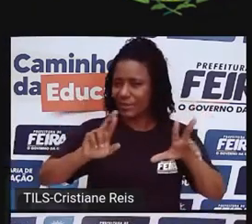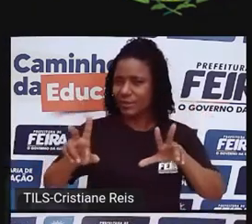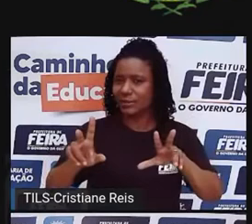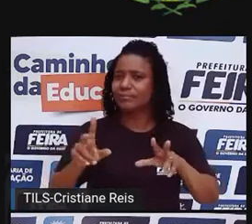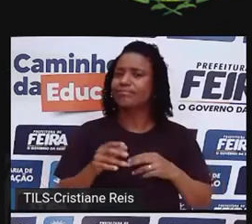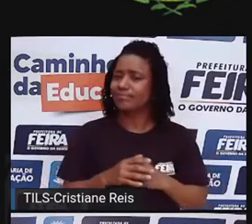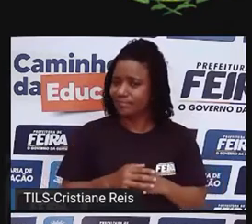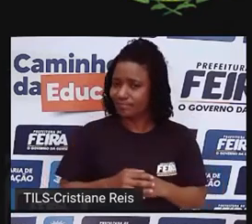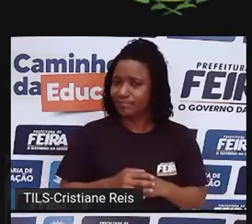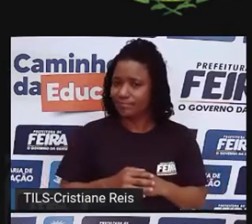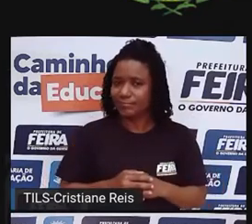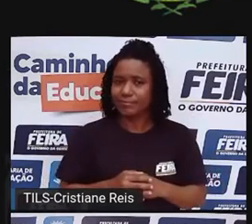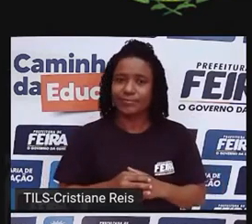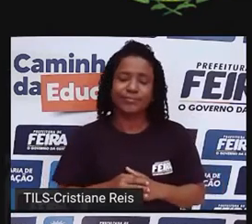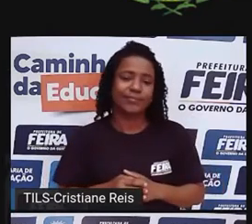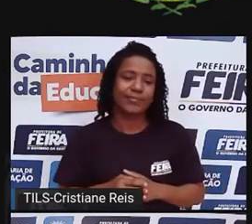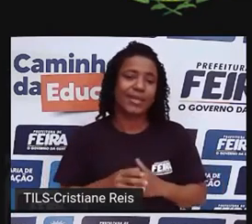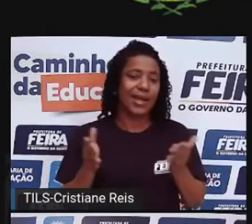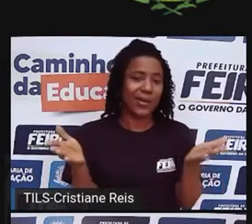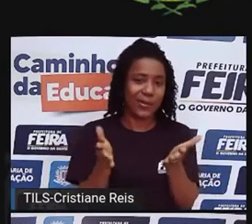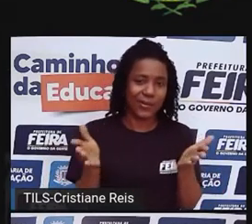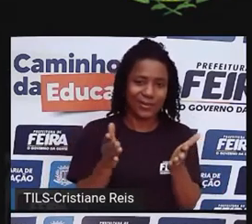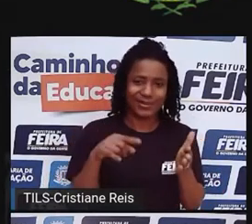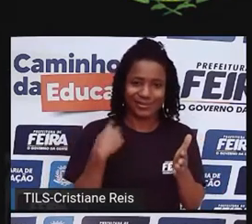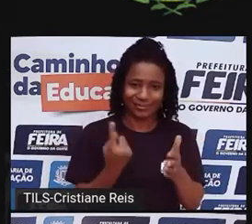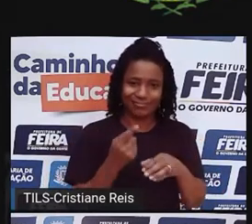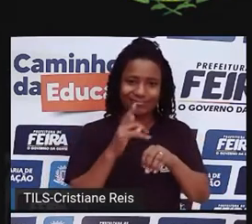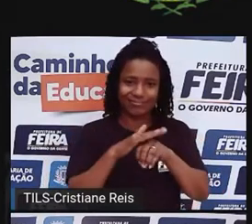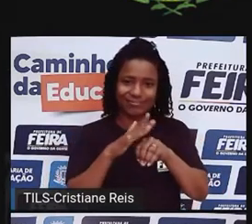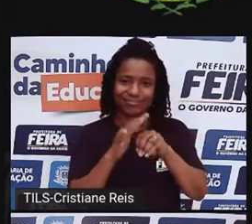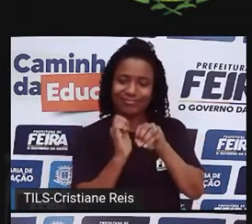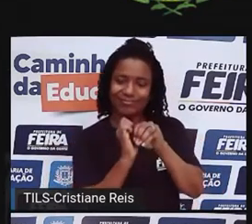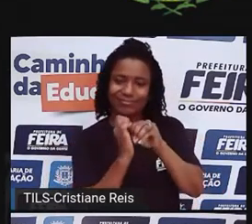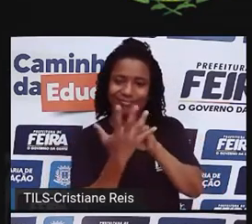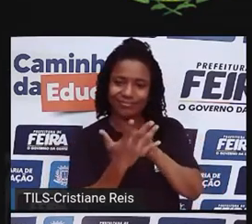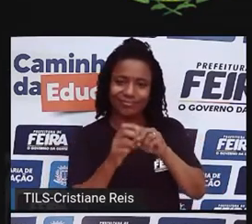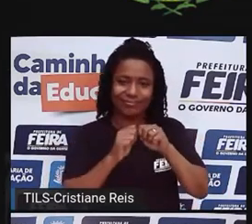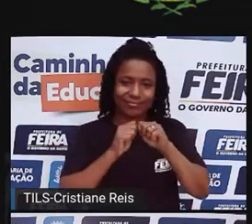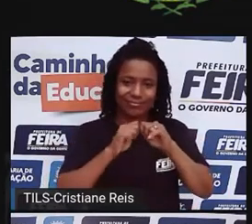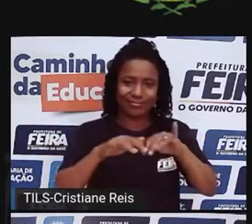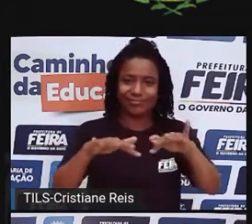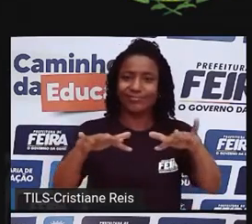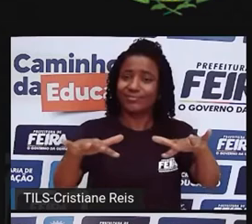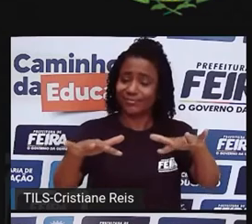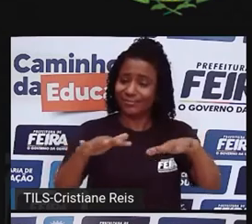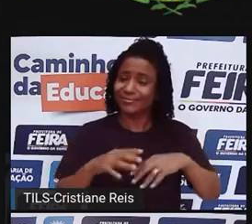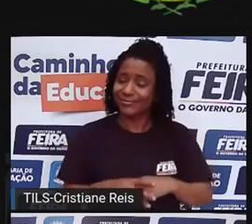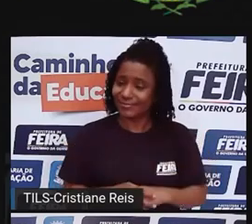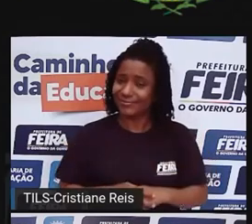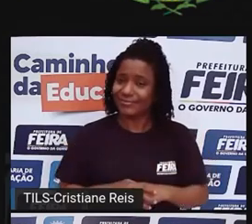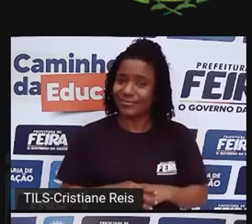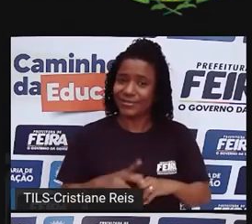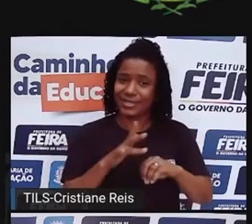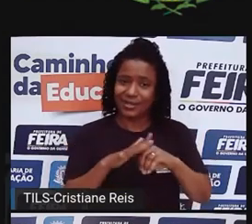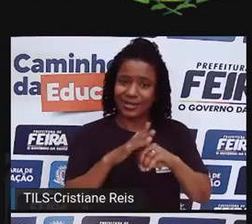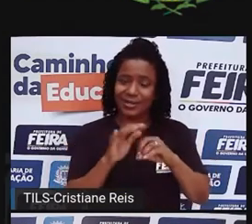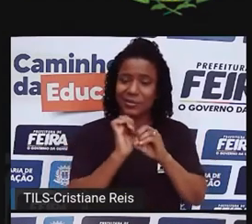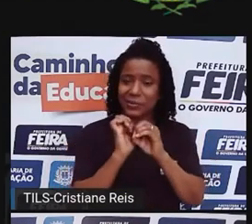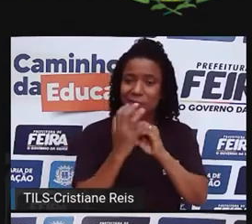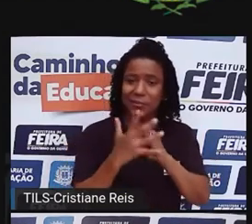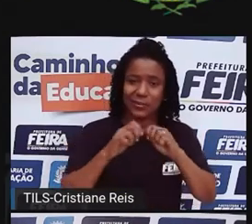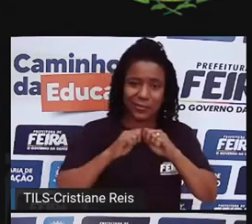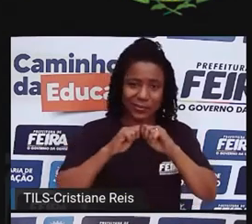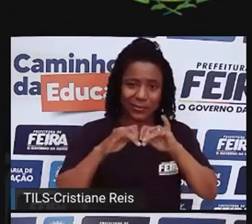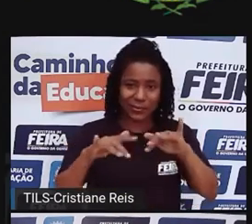Pandemia. Estamos ainda no processo pandêmico, ainda. A sua pergunta, ela pode ser respondida com a pandemia. A pandemia atingiu da mesma forma